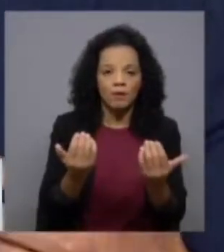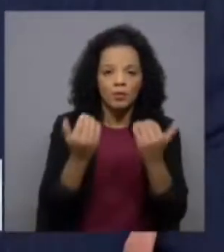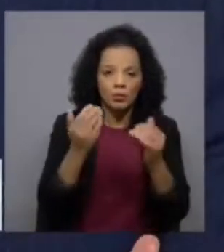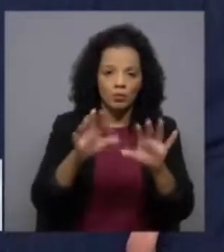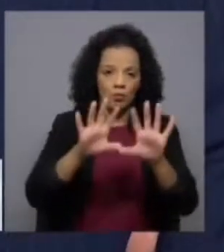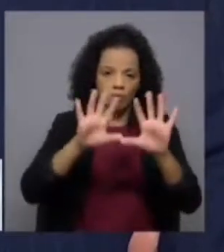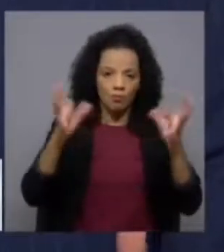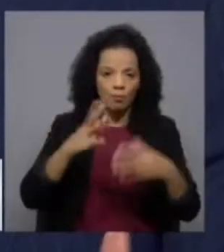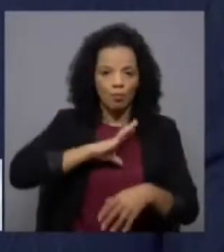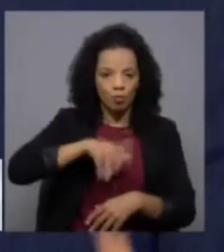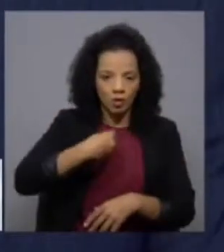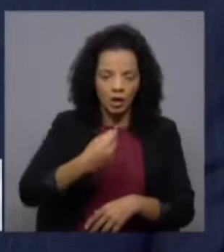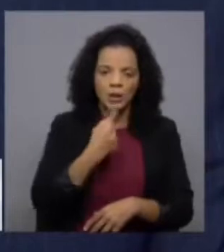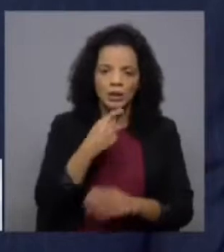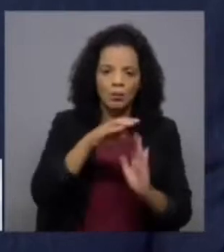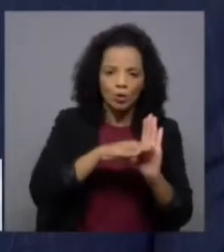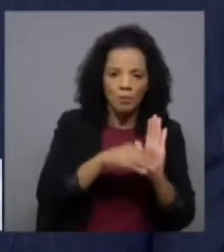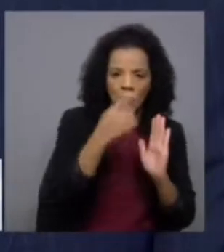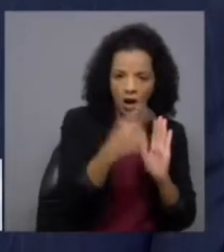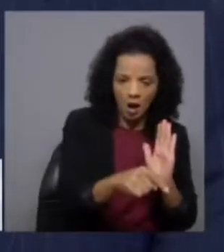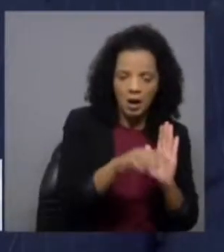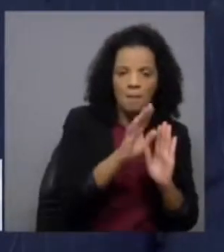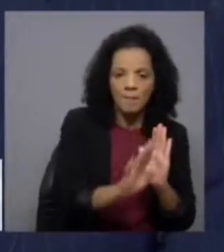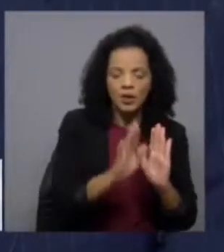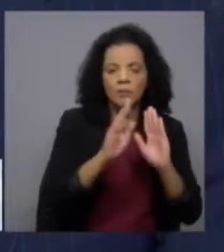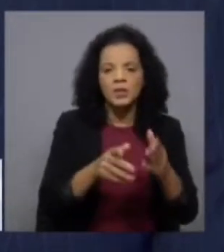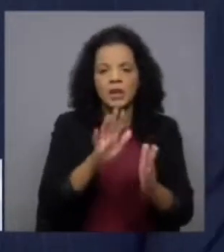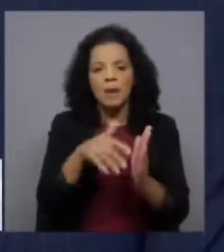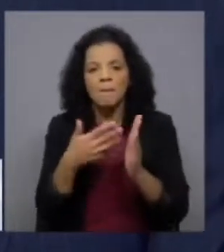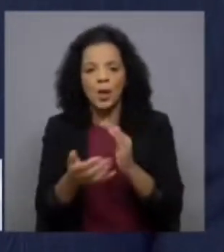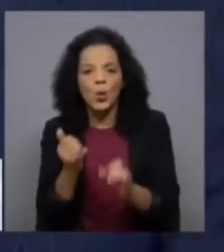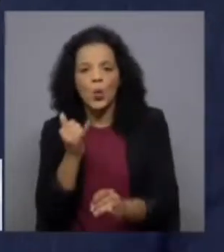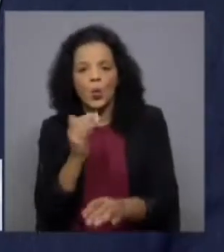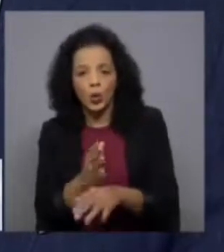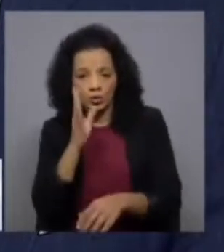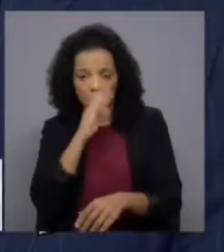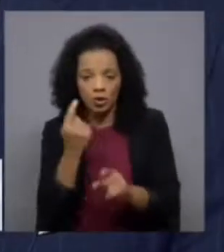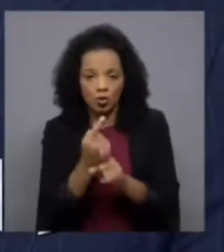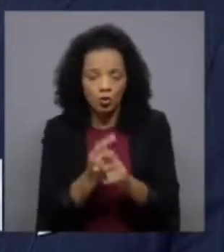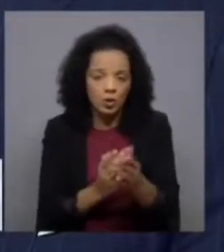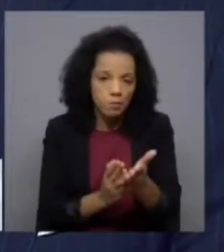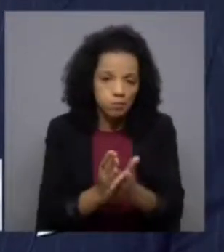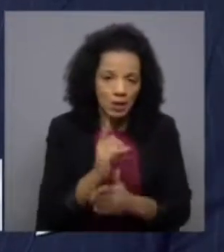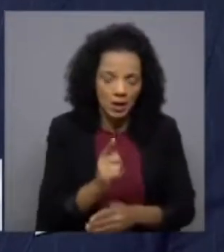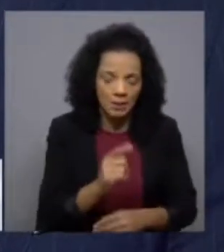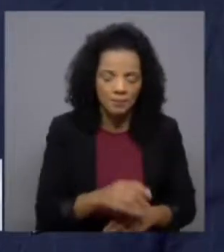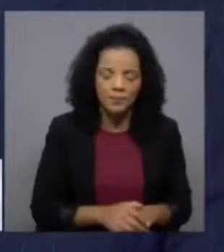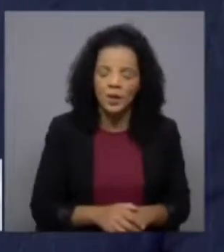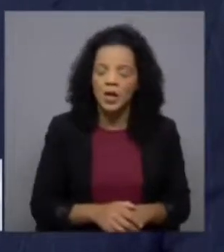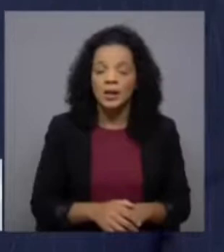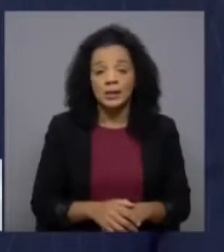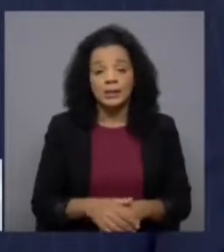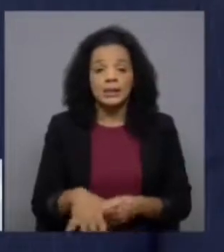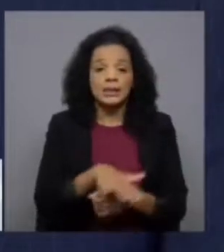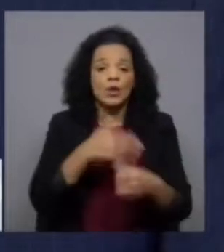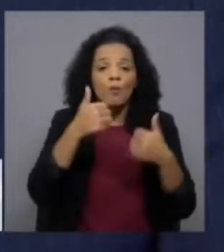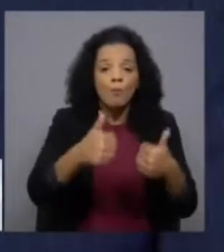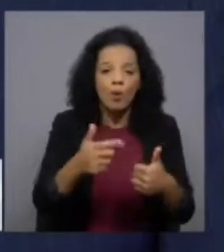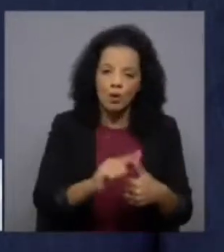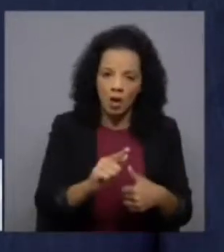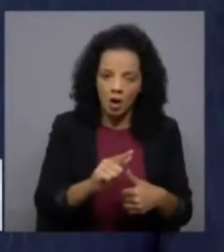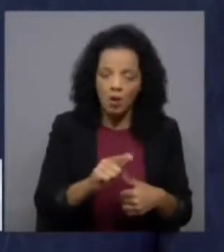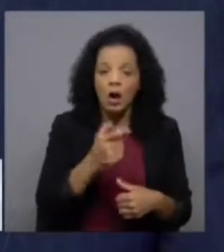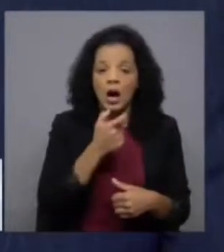que apresentam um programa mas que tem que ter um plano B se as coisas continuarem mal e que isto não é possível? Sim, não é num cenário bom, é num cenário normal.